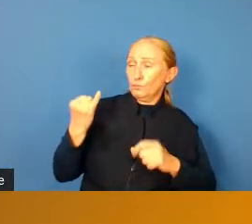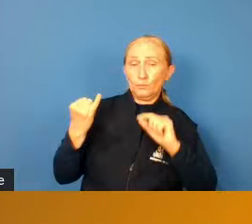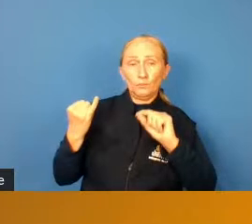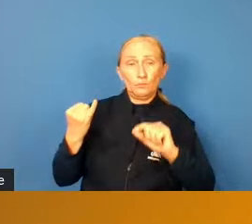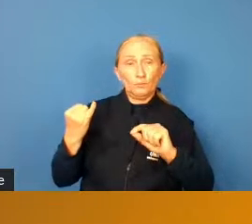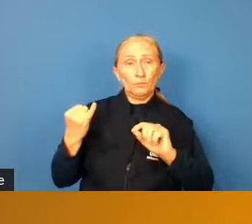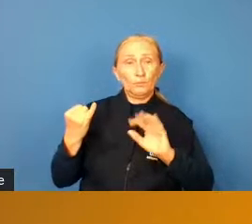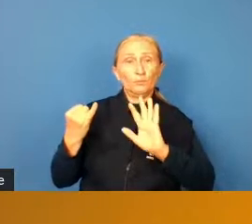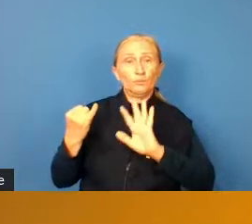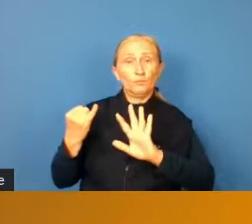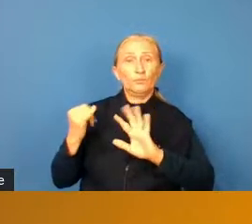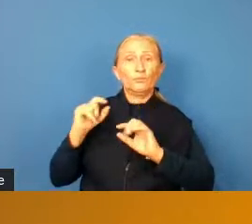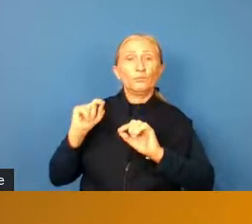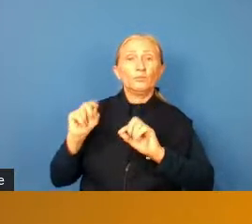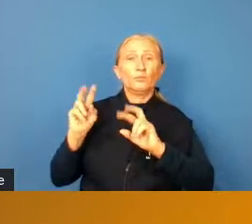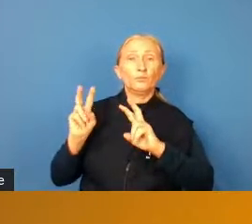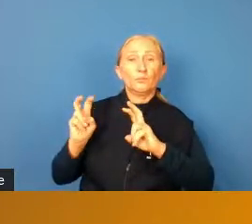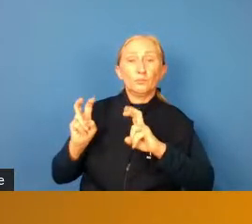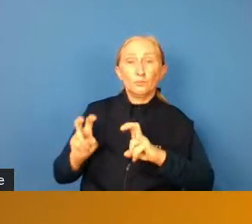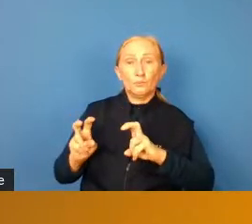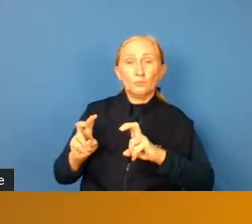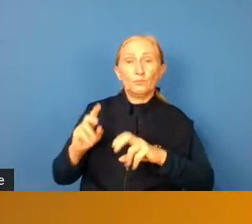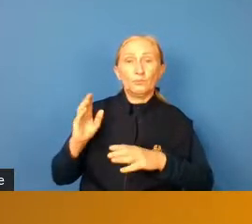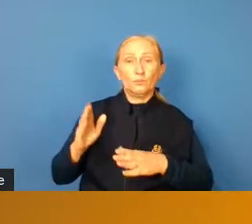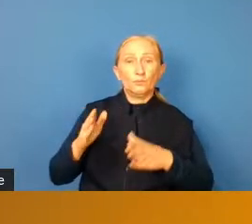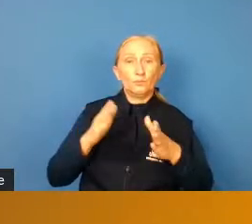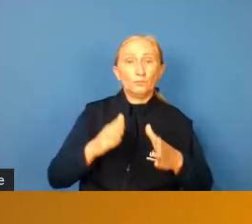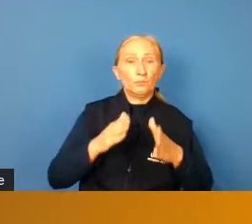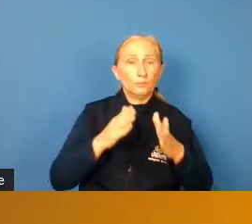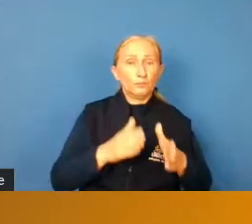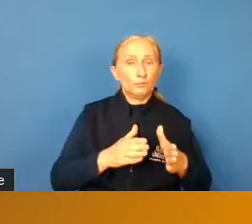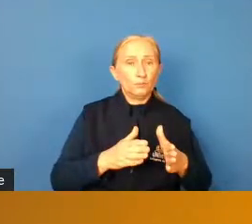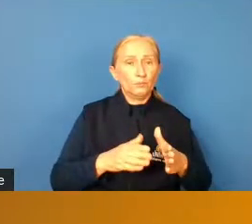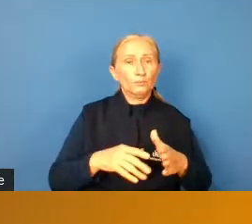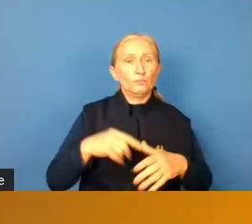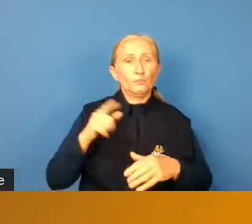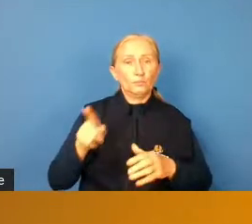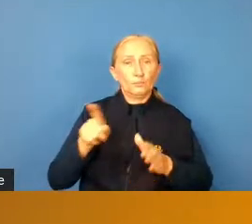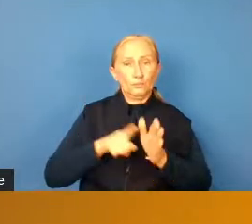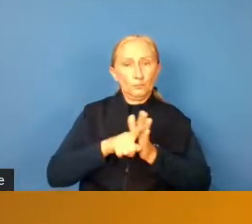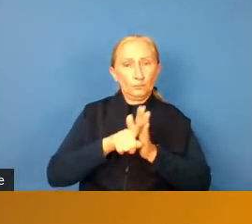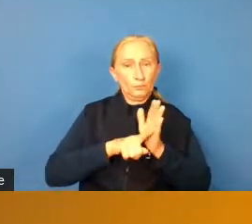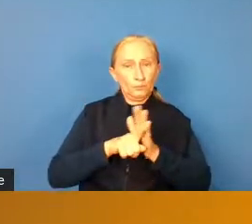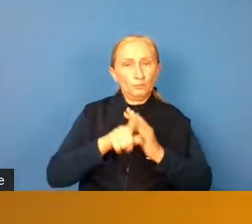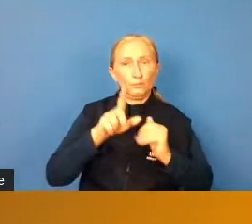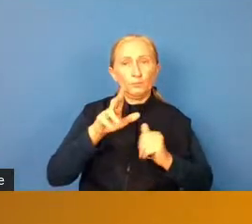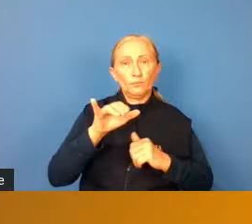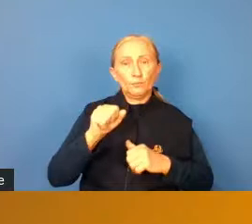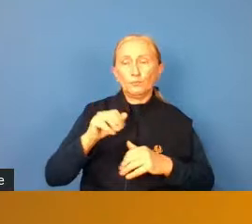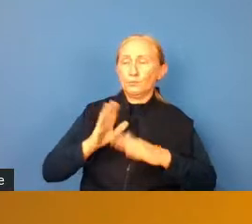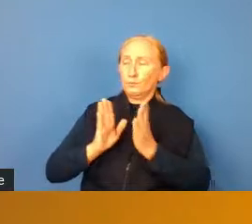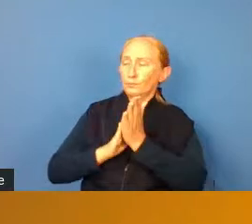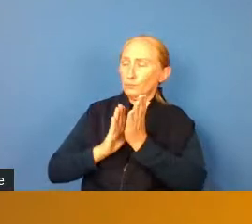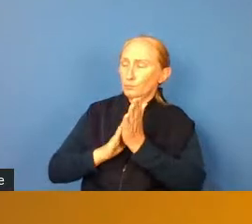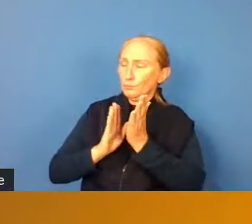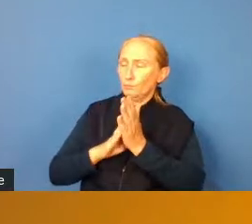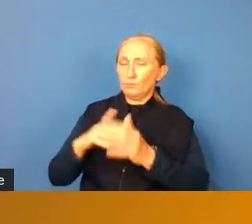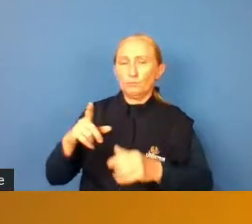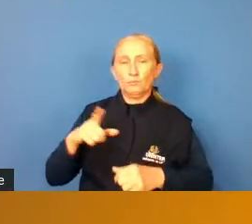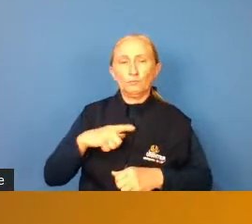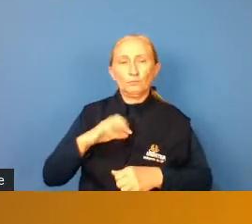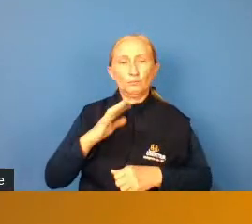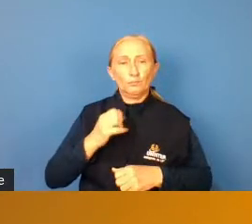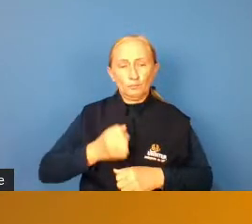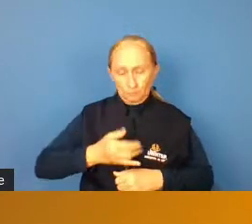o quão importante é esse tema abordado pela pesquisa do Lucas. Parabéns, Lucas, tivemos aqui, o chat